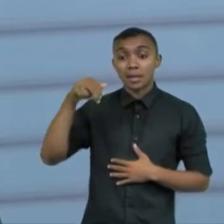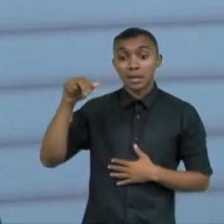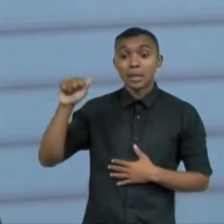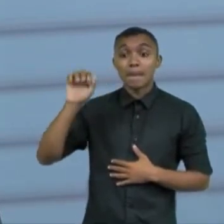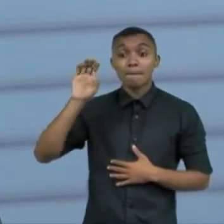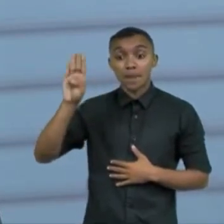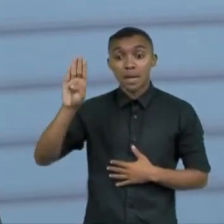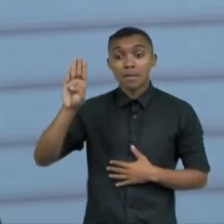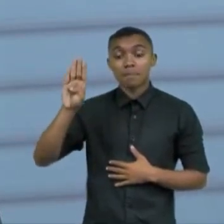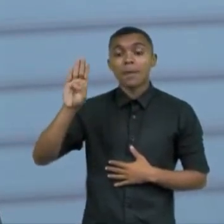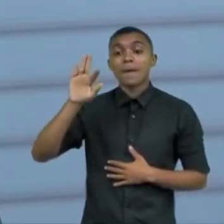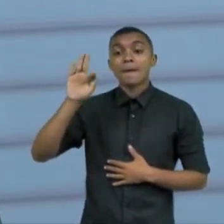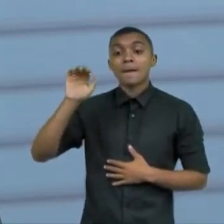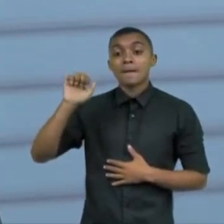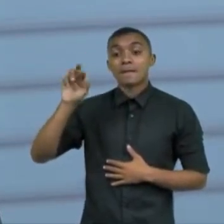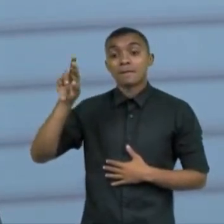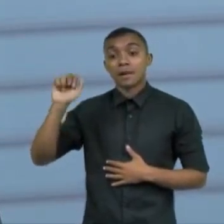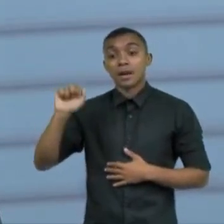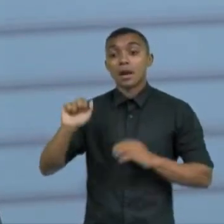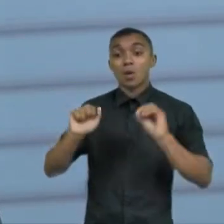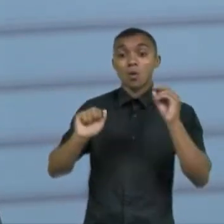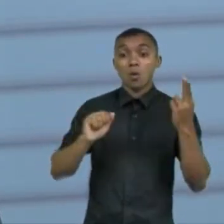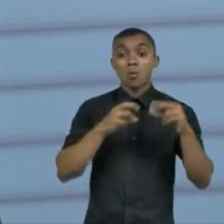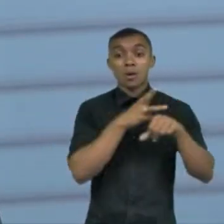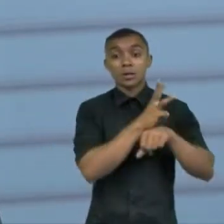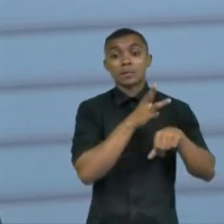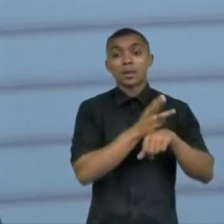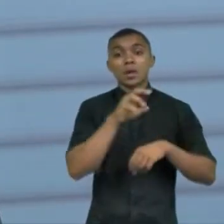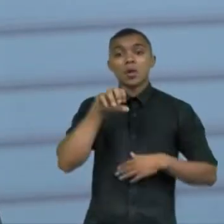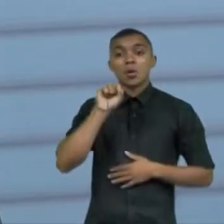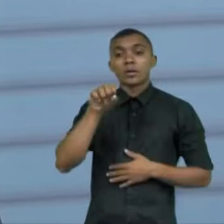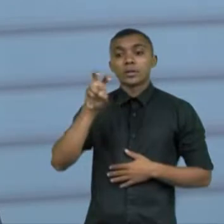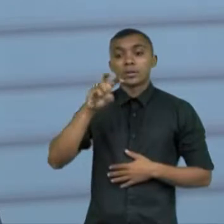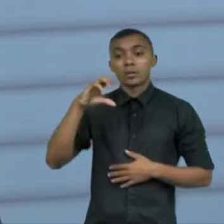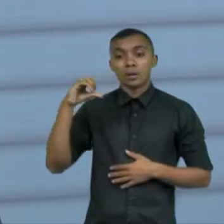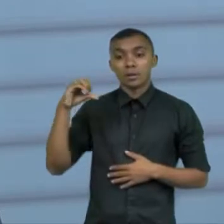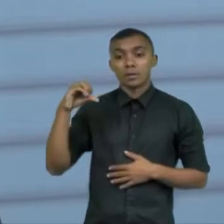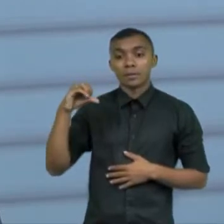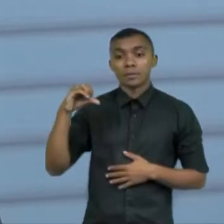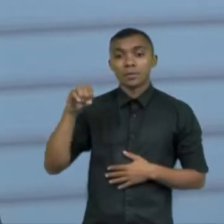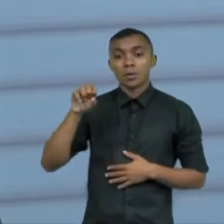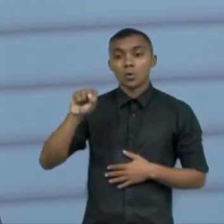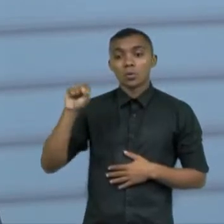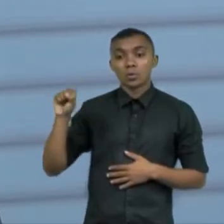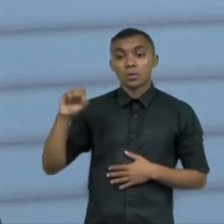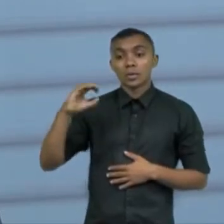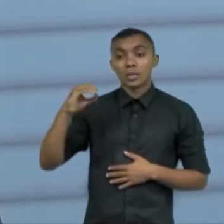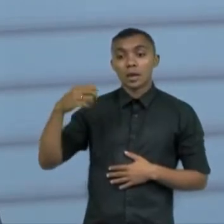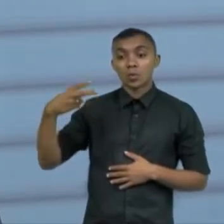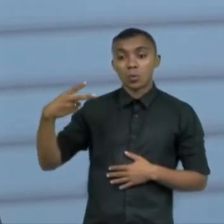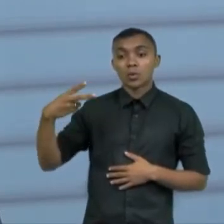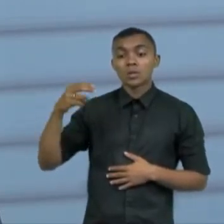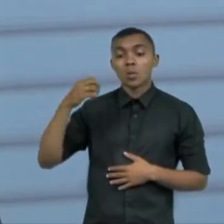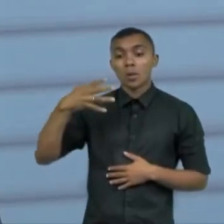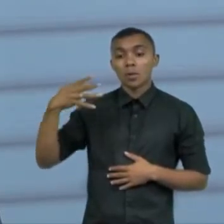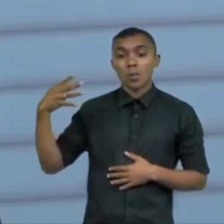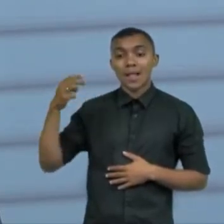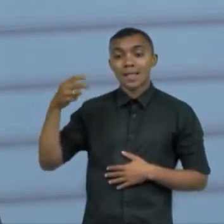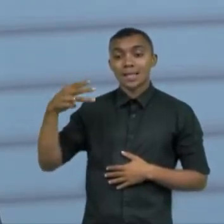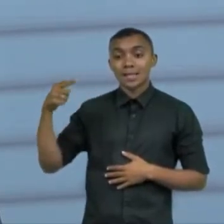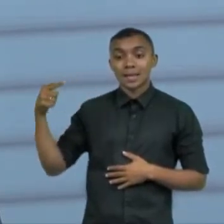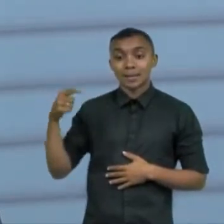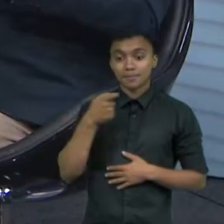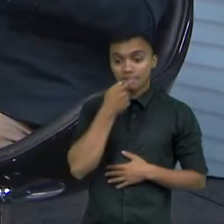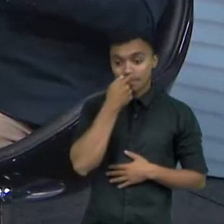b fará isso ou pelo whatsapp 859 8802 4437